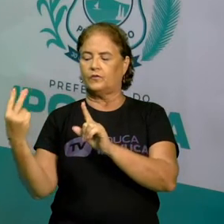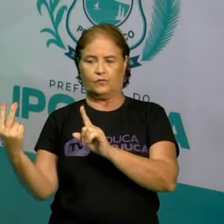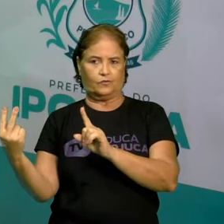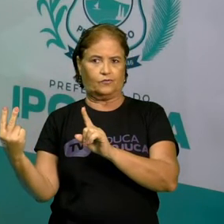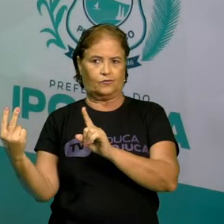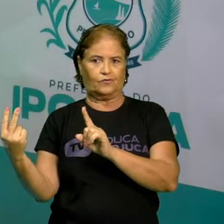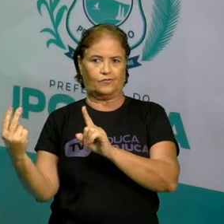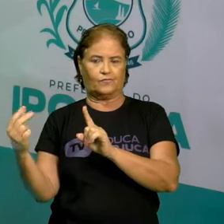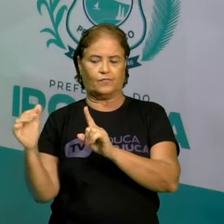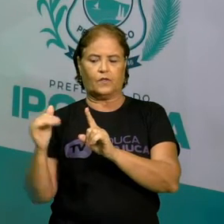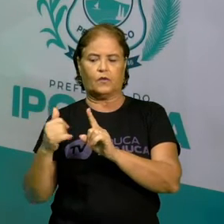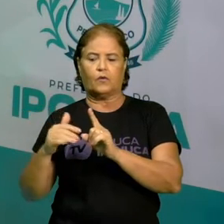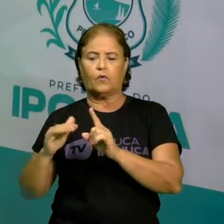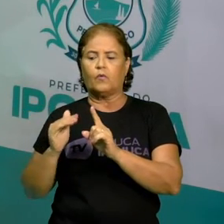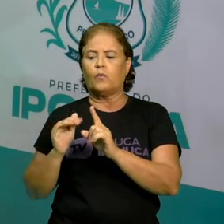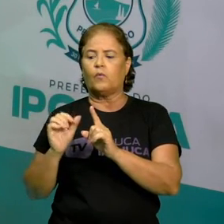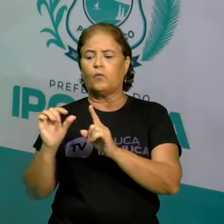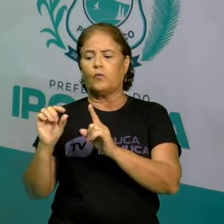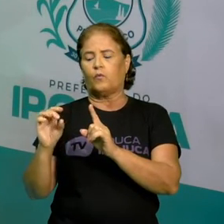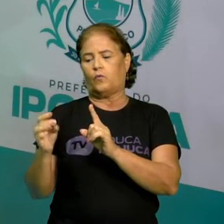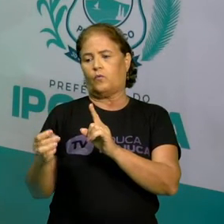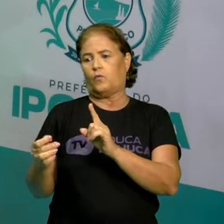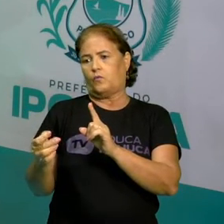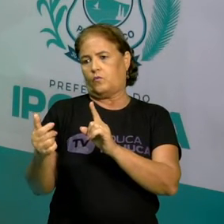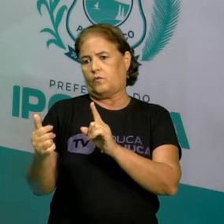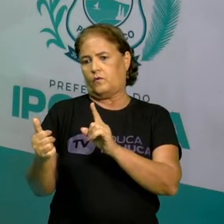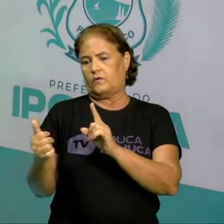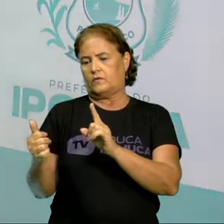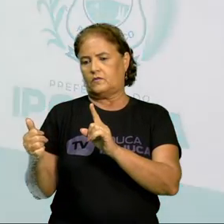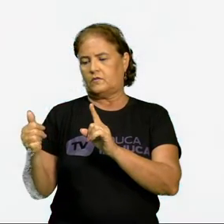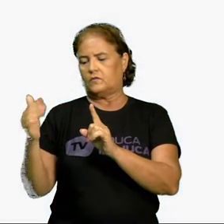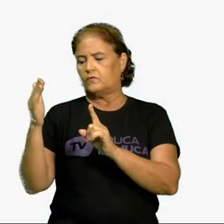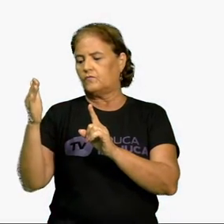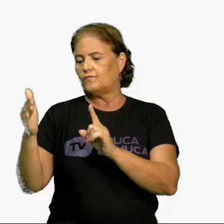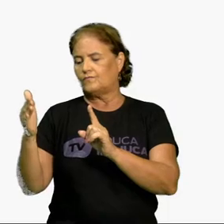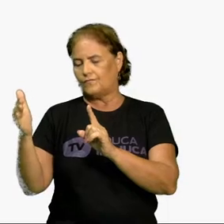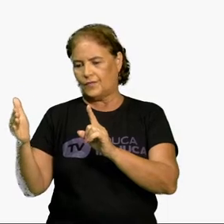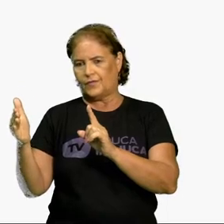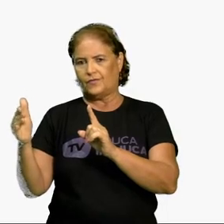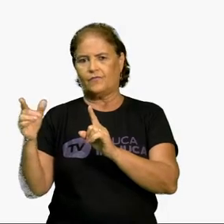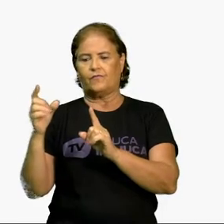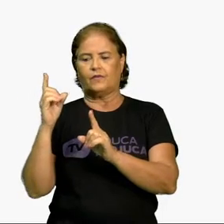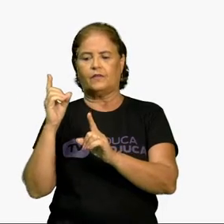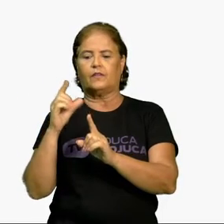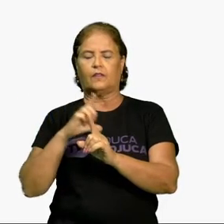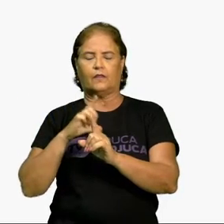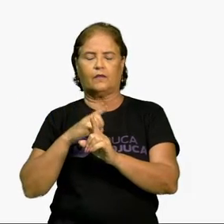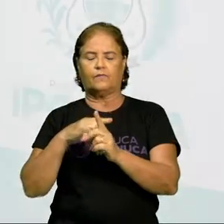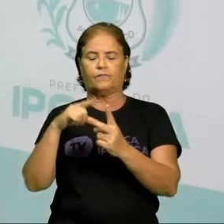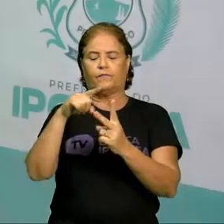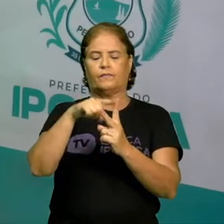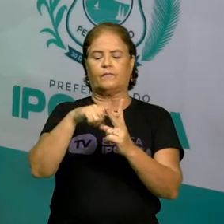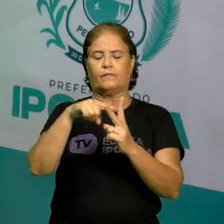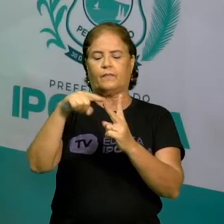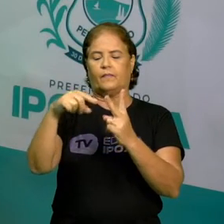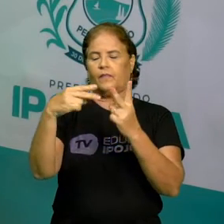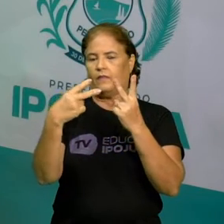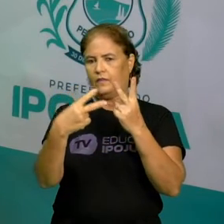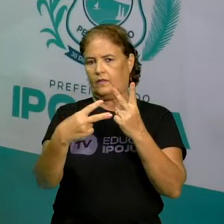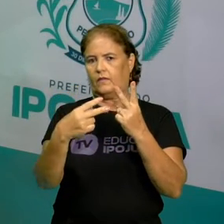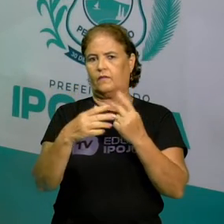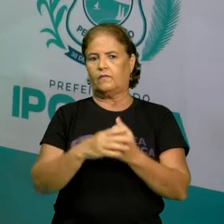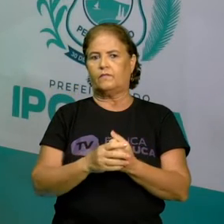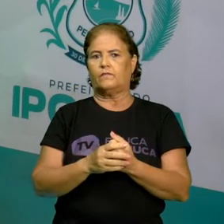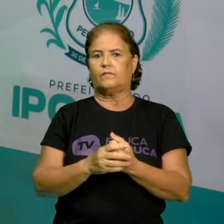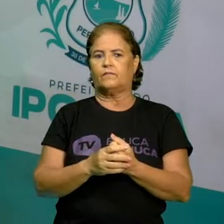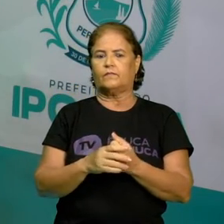um pouquinho, aqui vai estar a raiz quadrada de 2 na reta numérica. Ok? Vamos mostrar